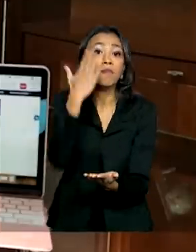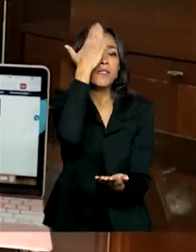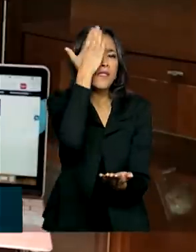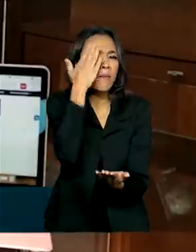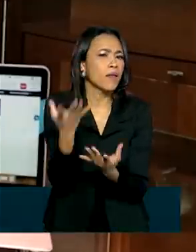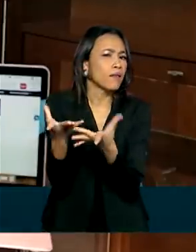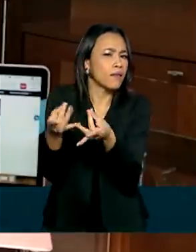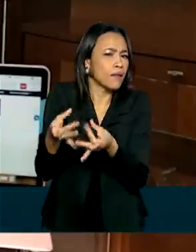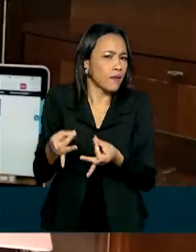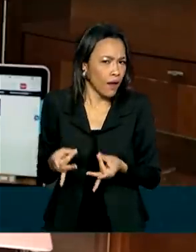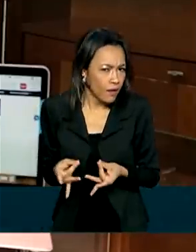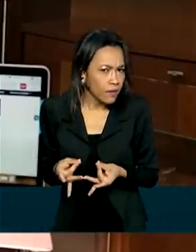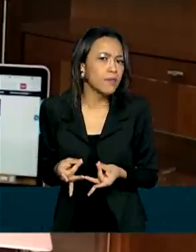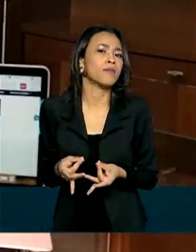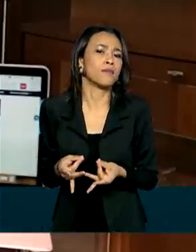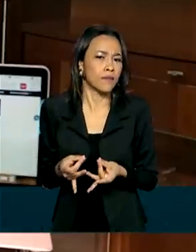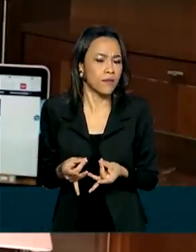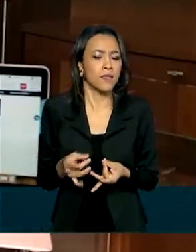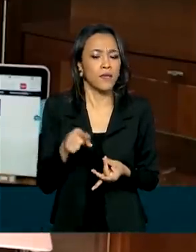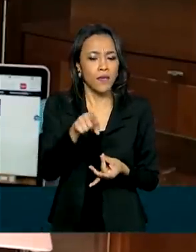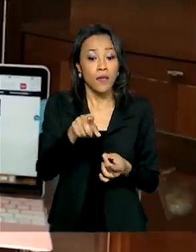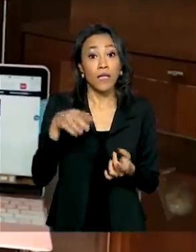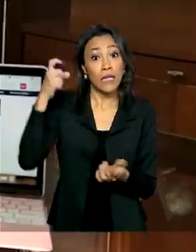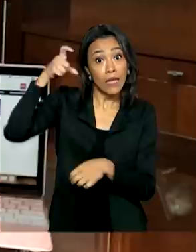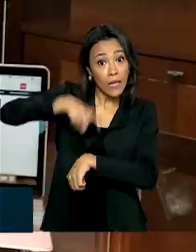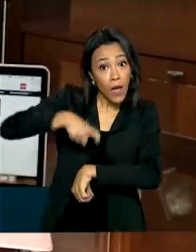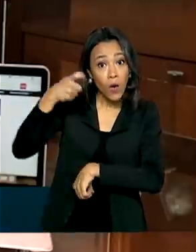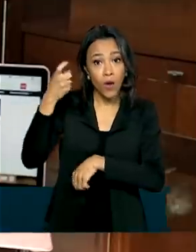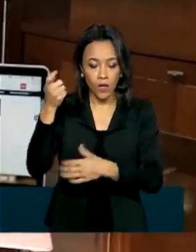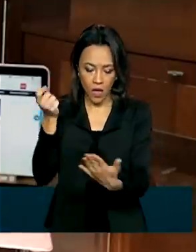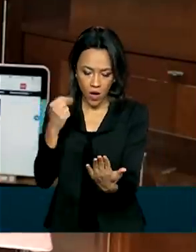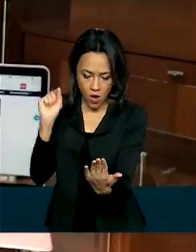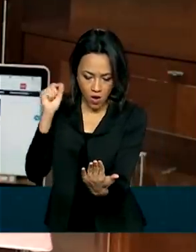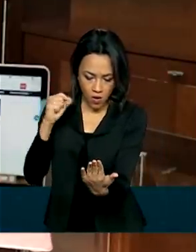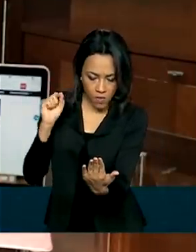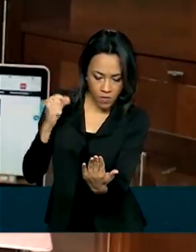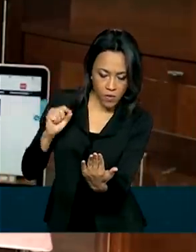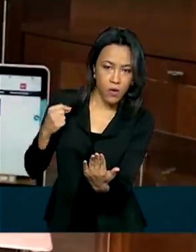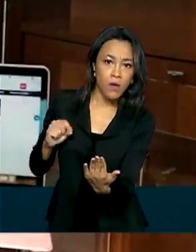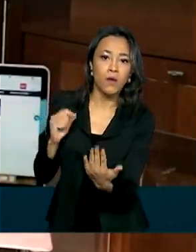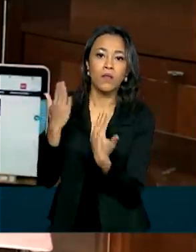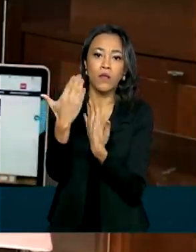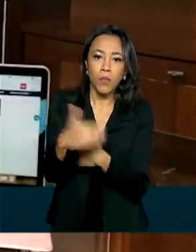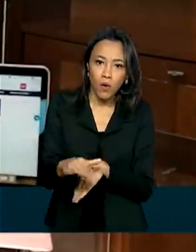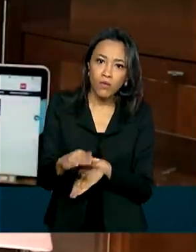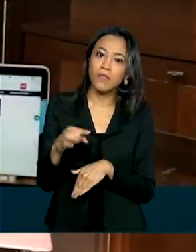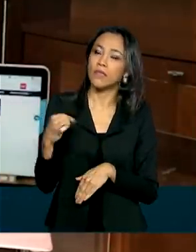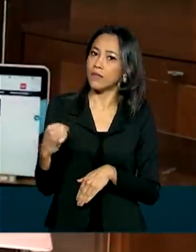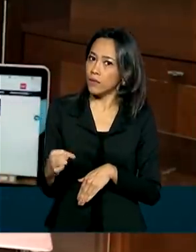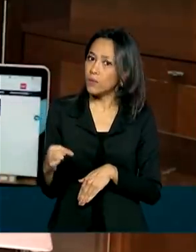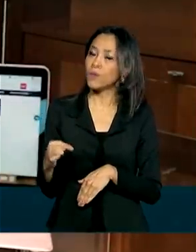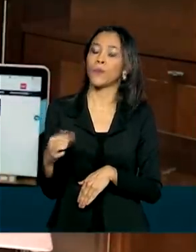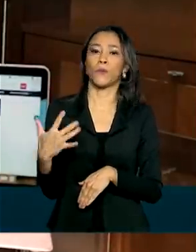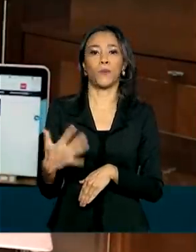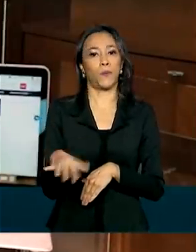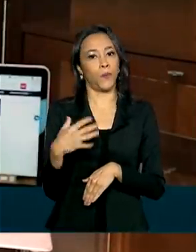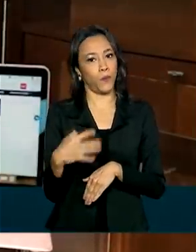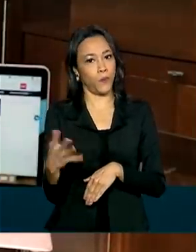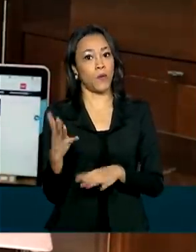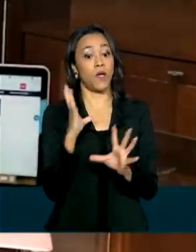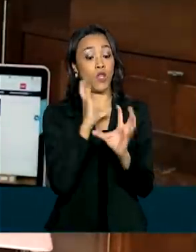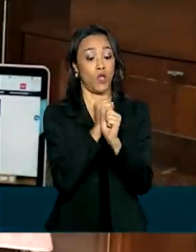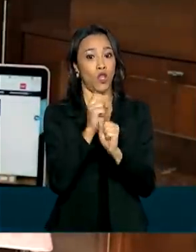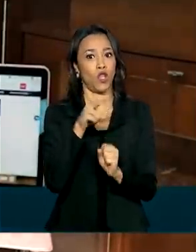detalhes levados em consideração na hora da correção da prova, que tem grande influência na nota final,